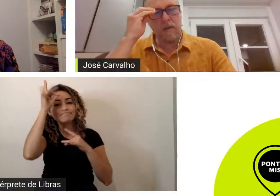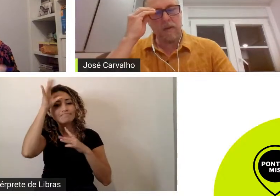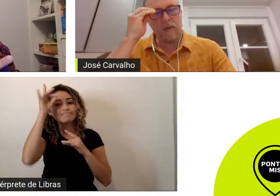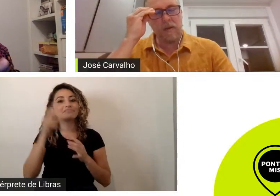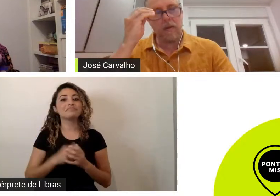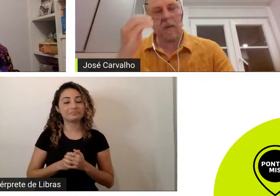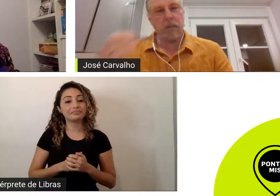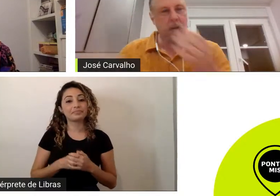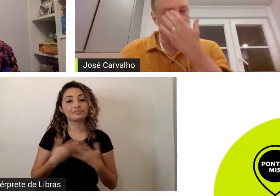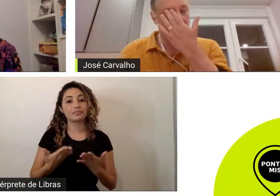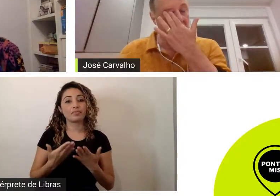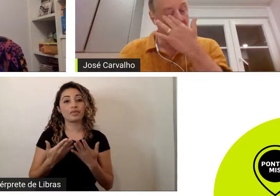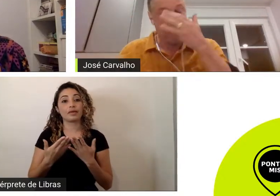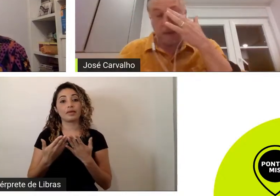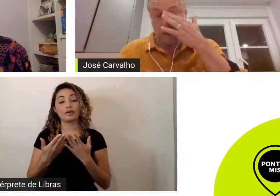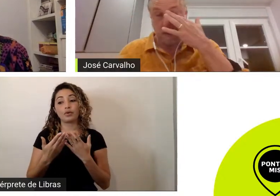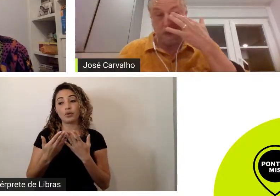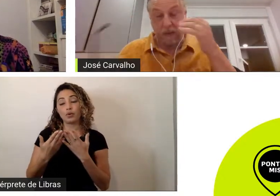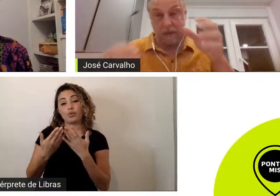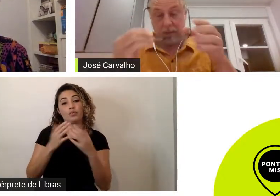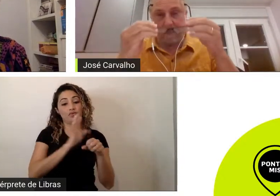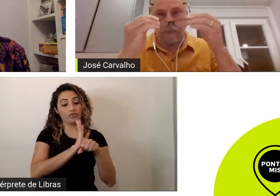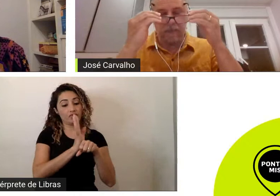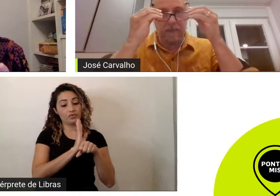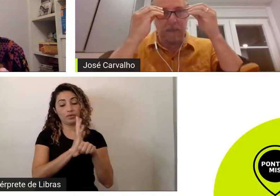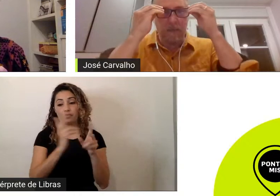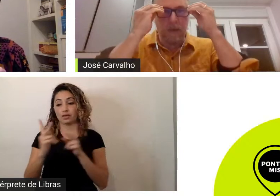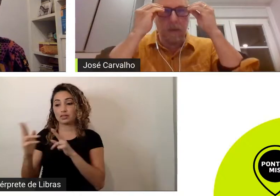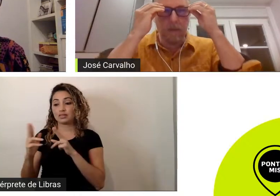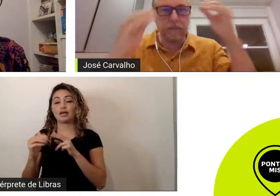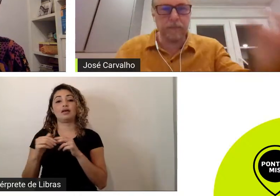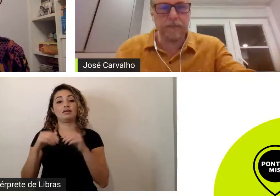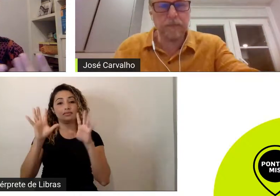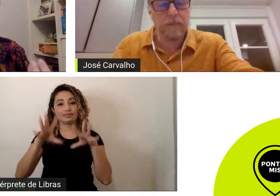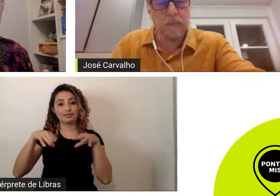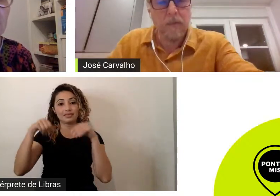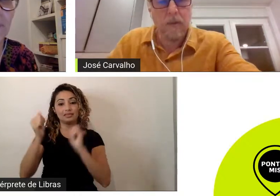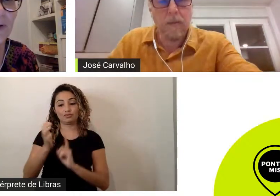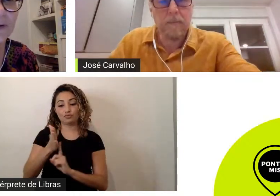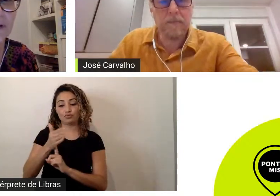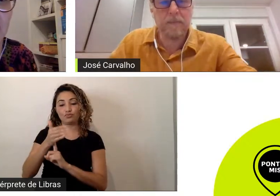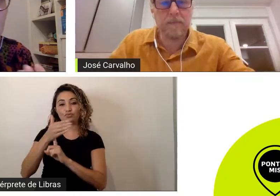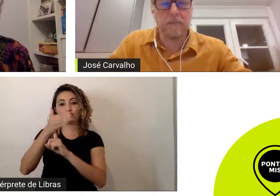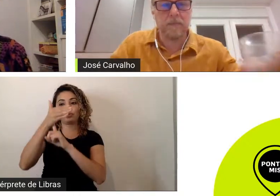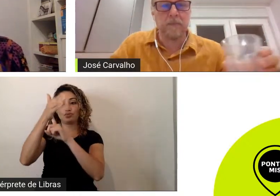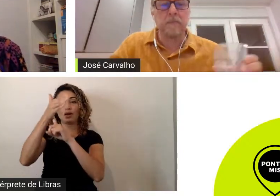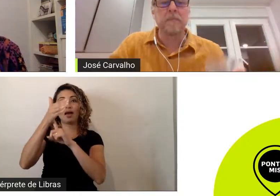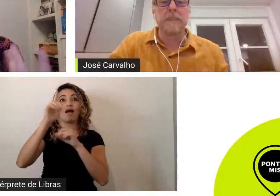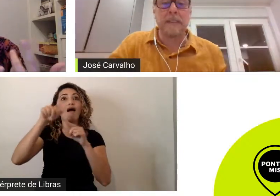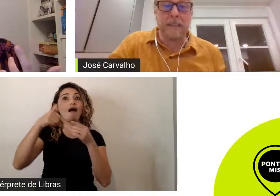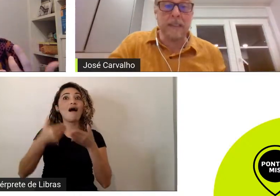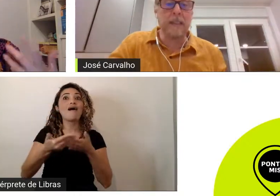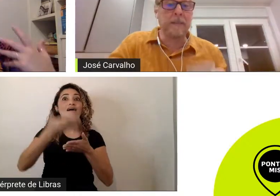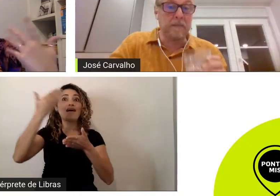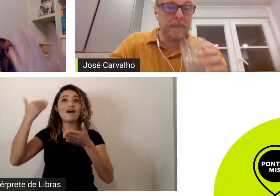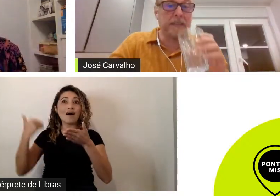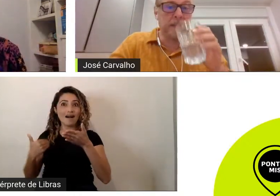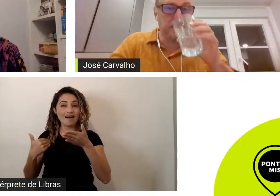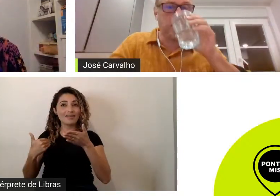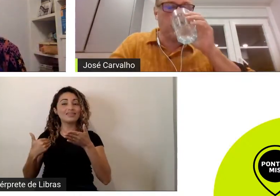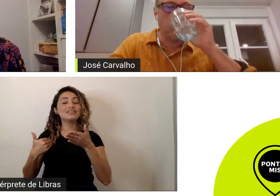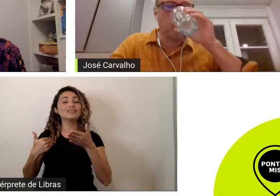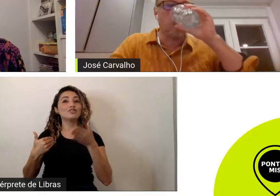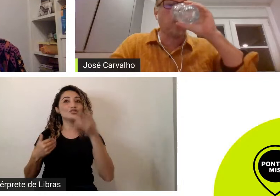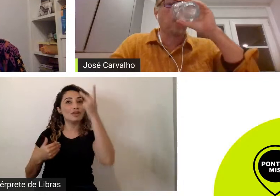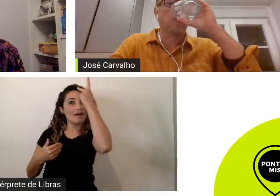-Bum tanto a série quanto o filme eles são pré o fenômeno Harry Potter né pré o fenômeno Animais